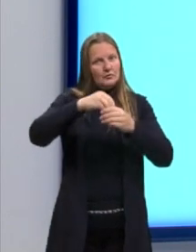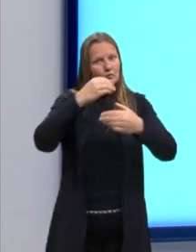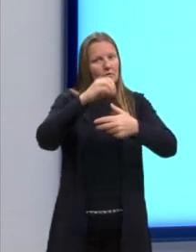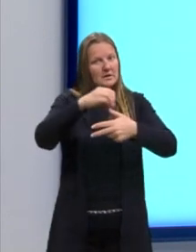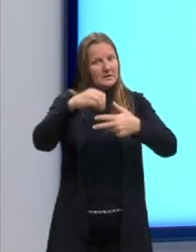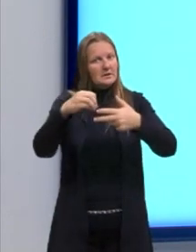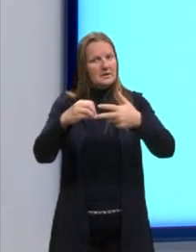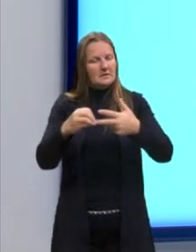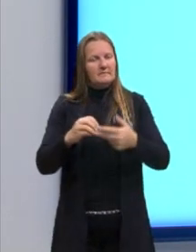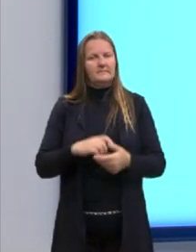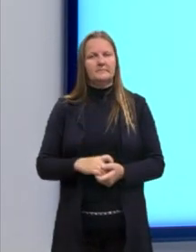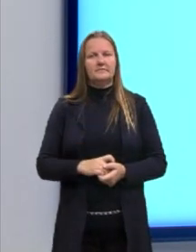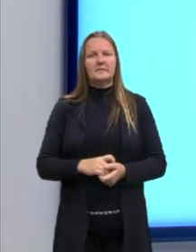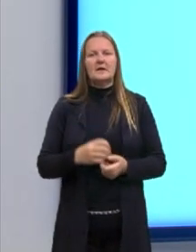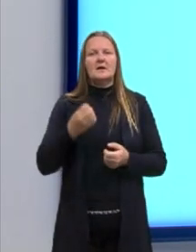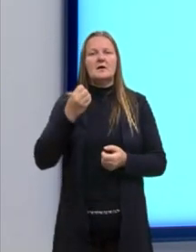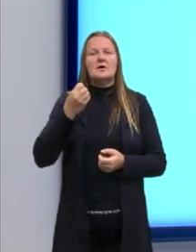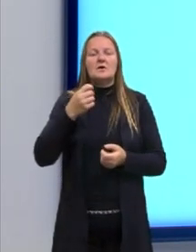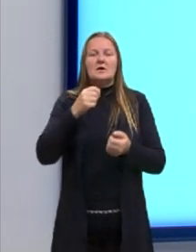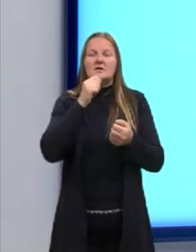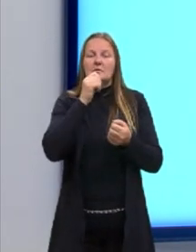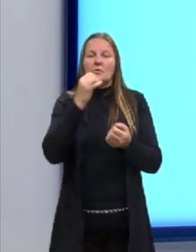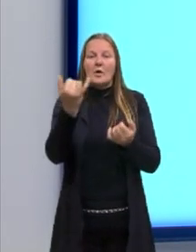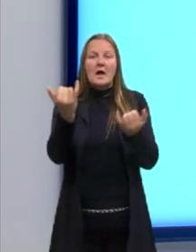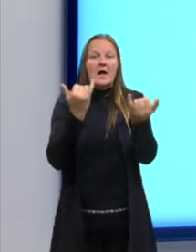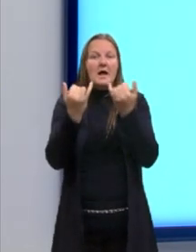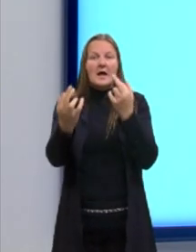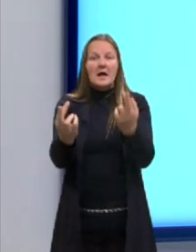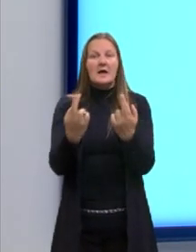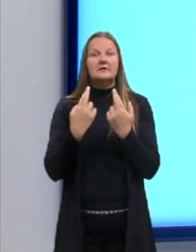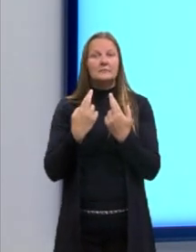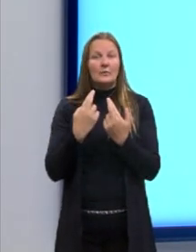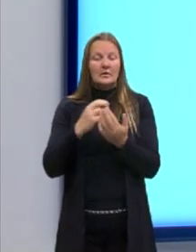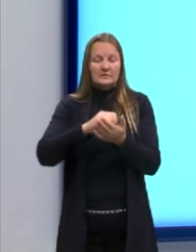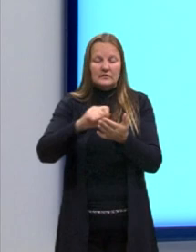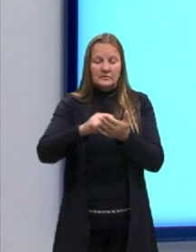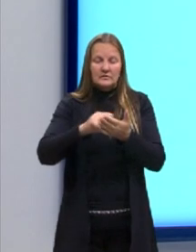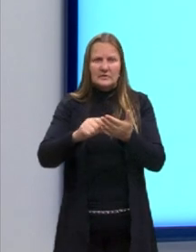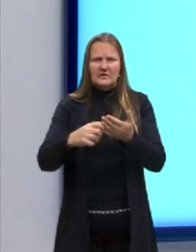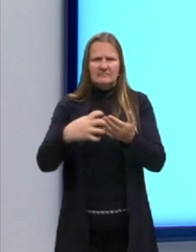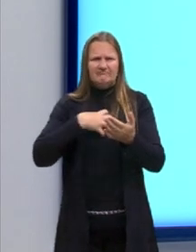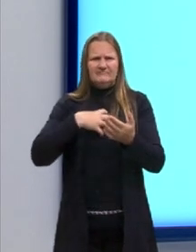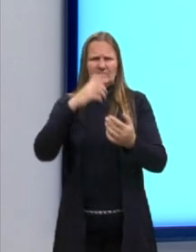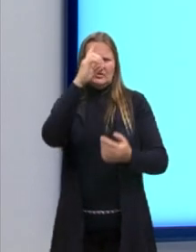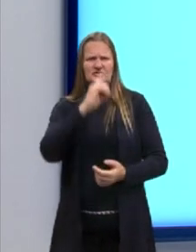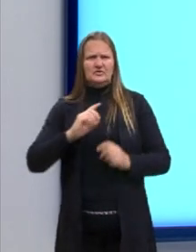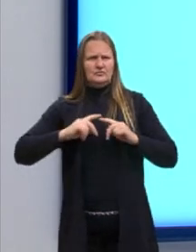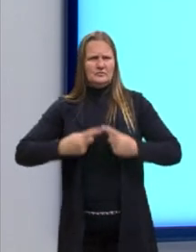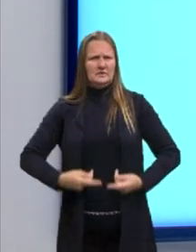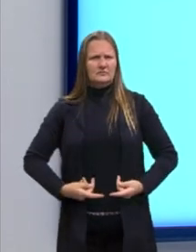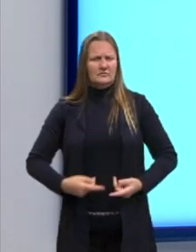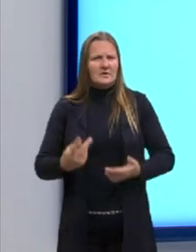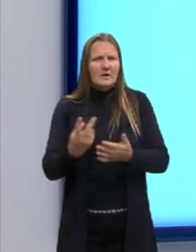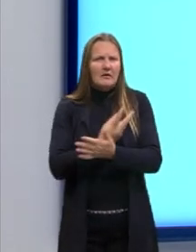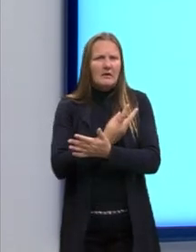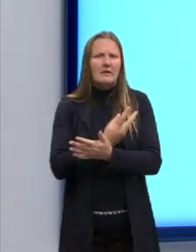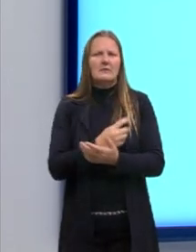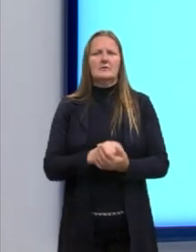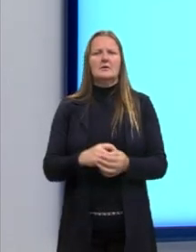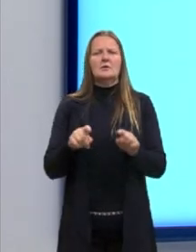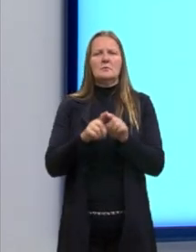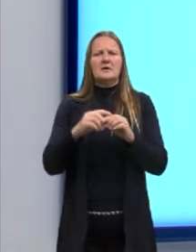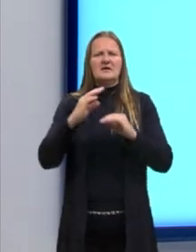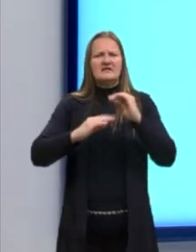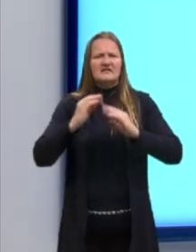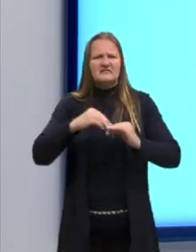daqui vale na hora de desconsiderar respostas que, por exemplo, possam ferir os direitos humanos, possam ter atitudes